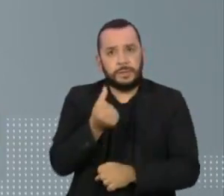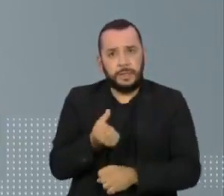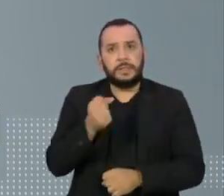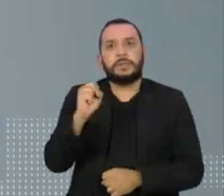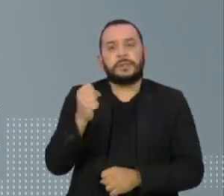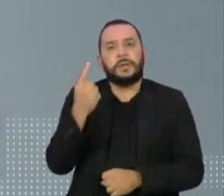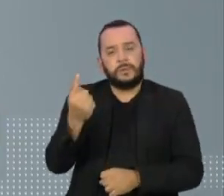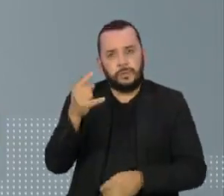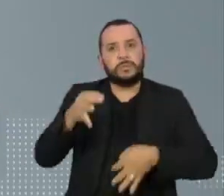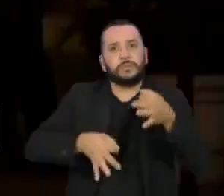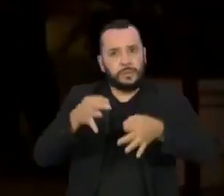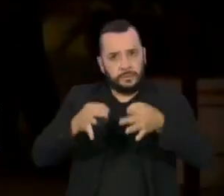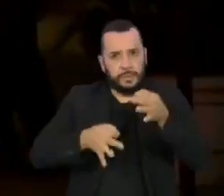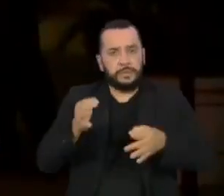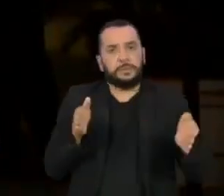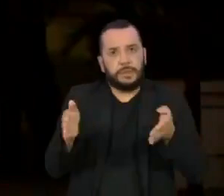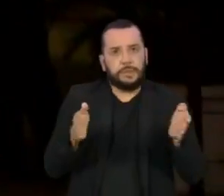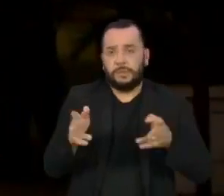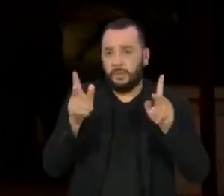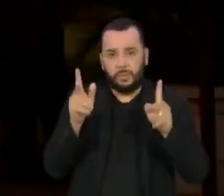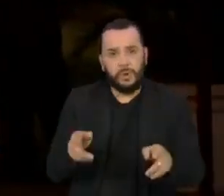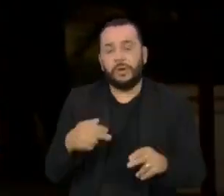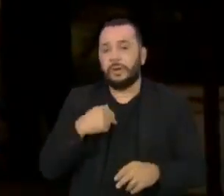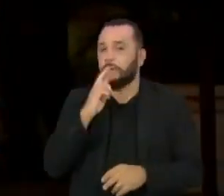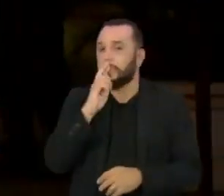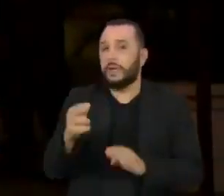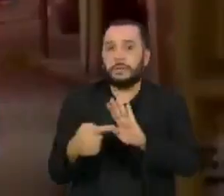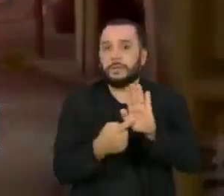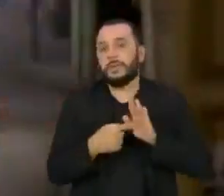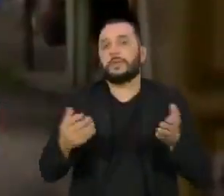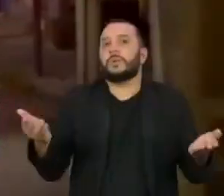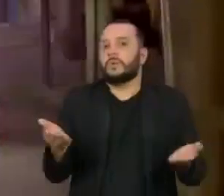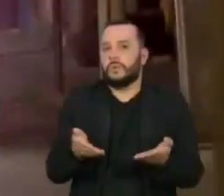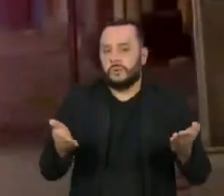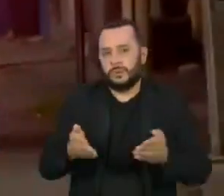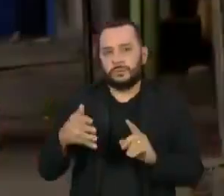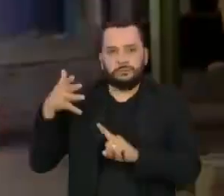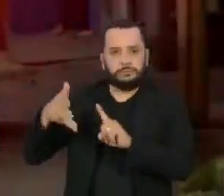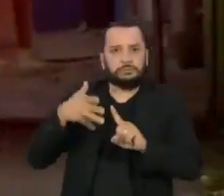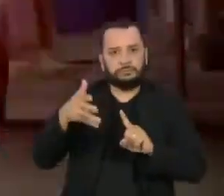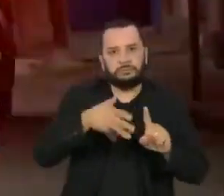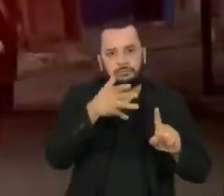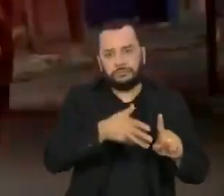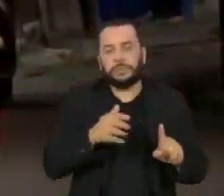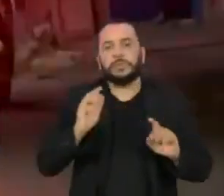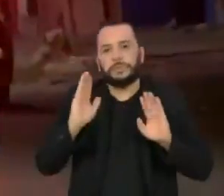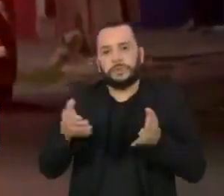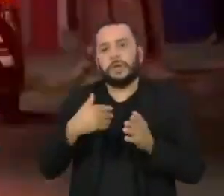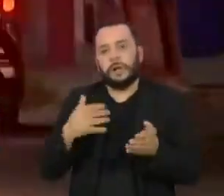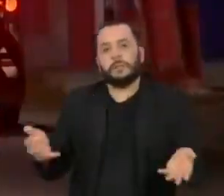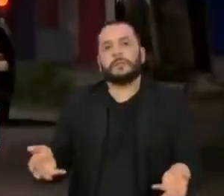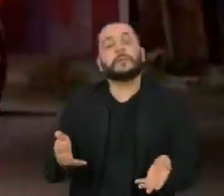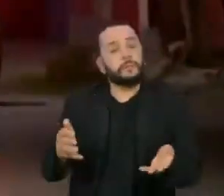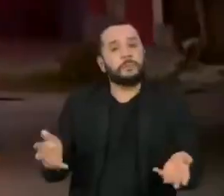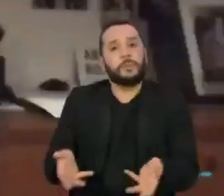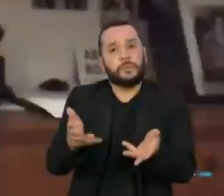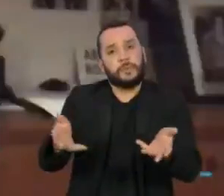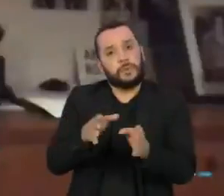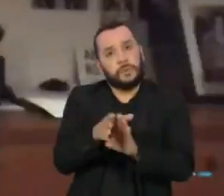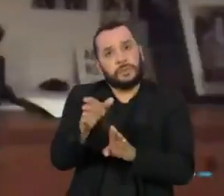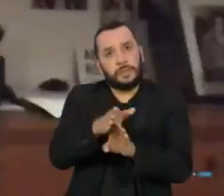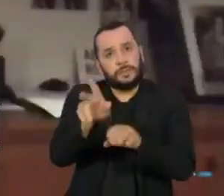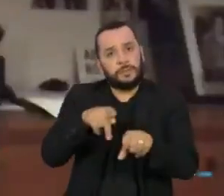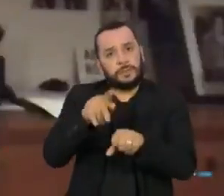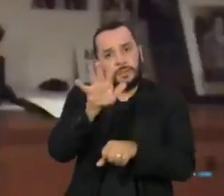judiciais no mesmo período. Os resultados foram apresentados hoje num seminário virtual promovido pelo Conselho Nacional de Justiça.